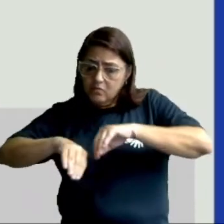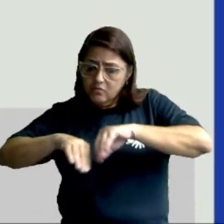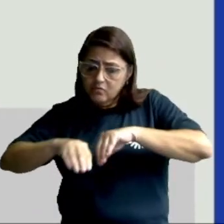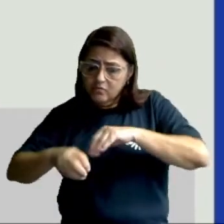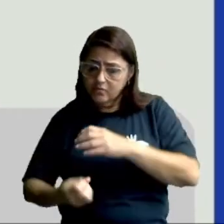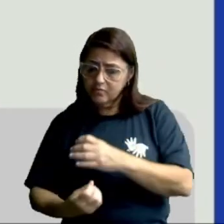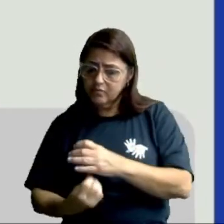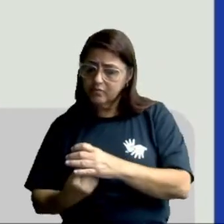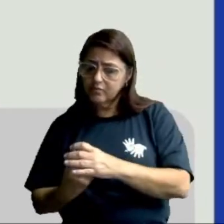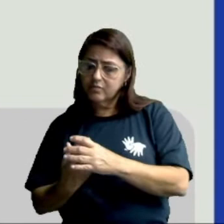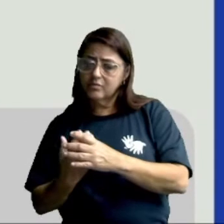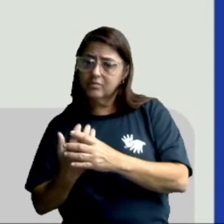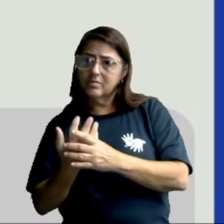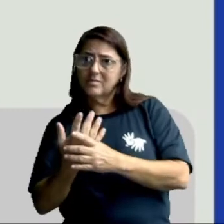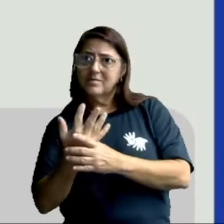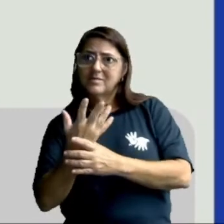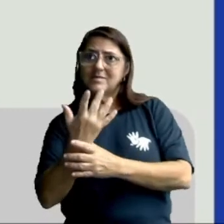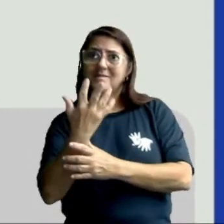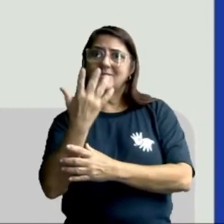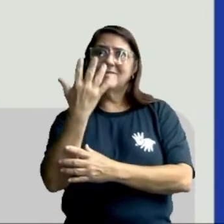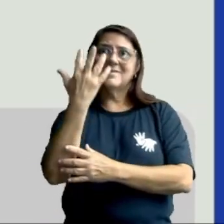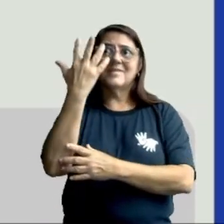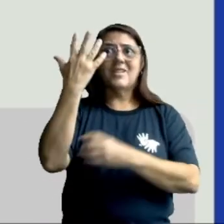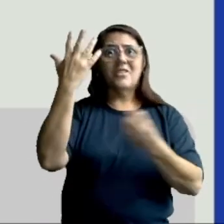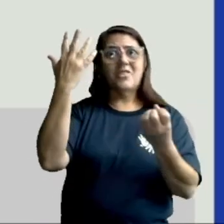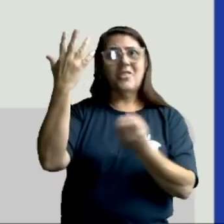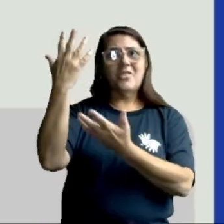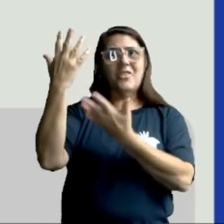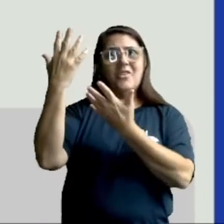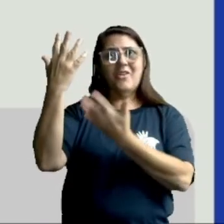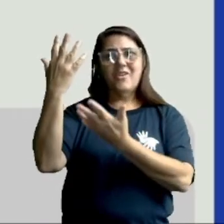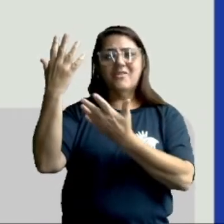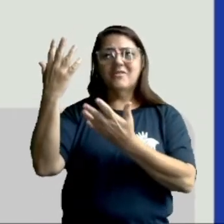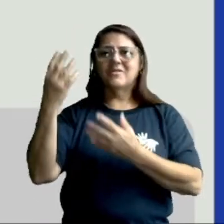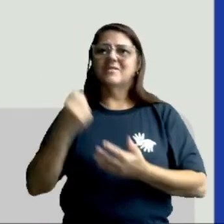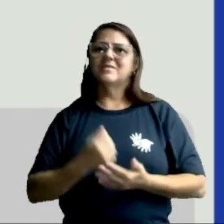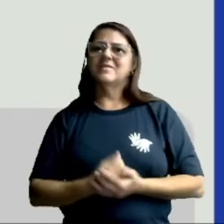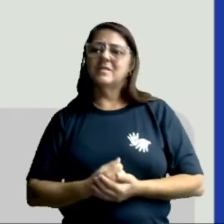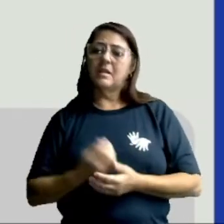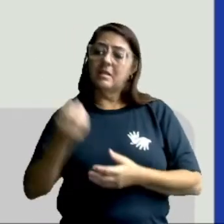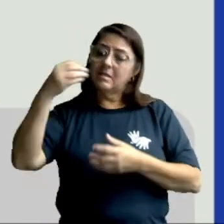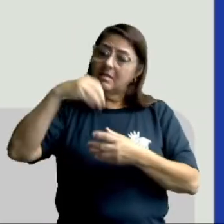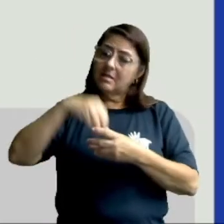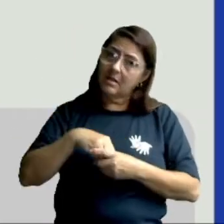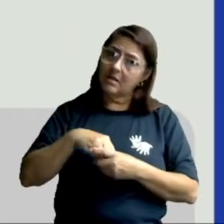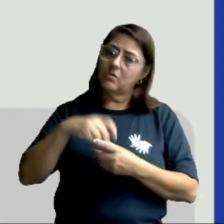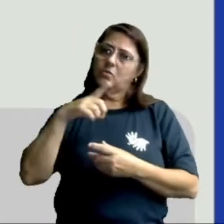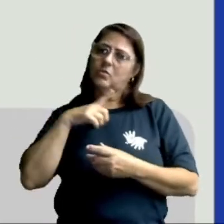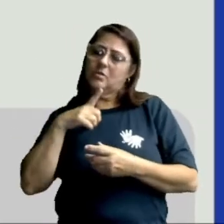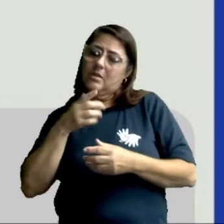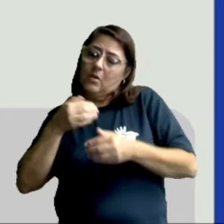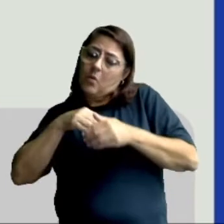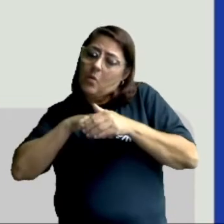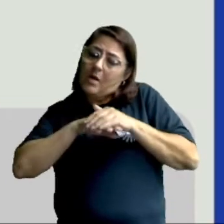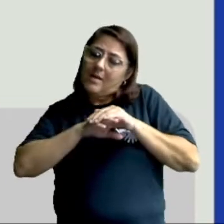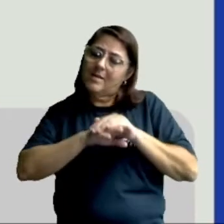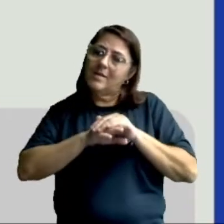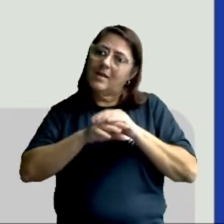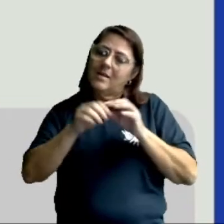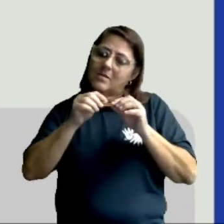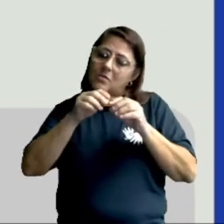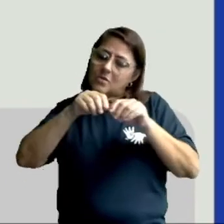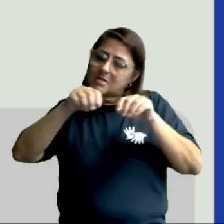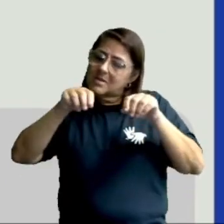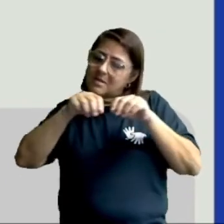nascem, crescem e formam uma nova planta. Então, dentro do fruto está ali, guardadinho, todas